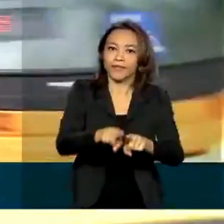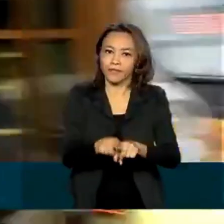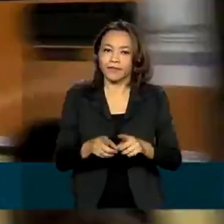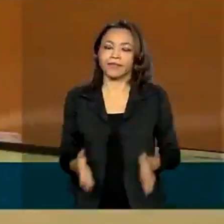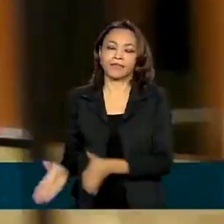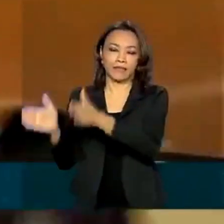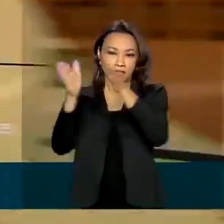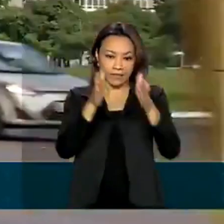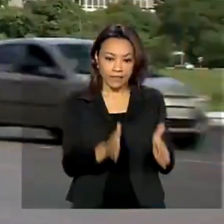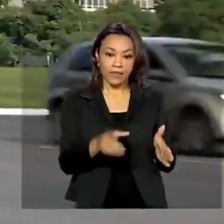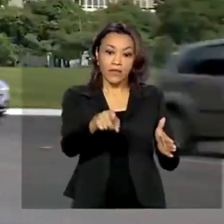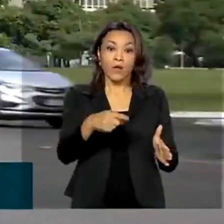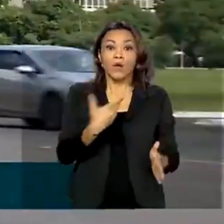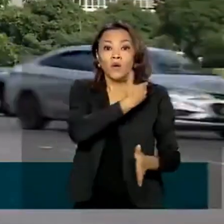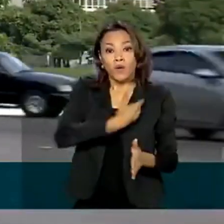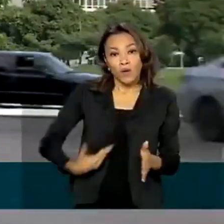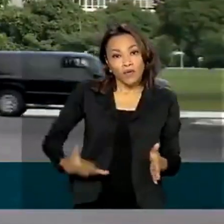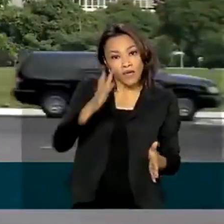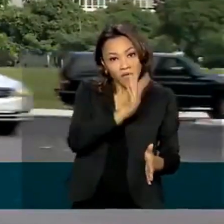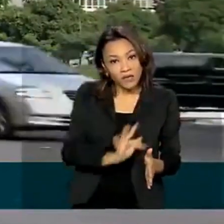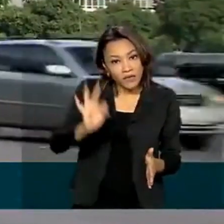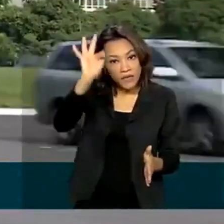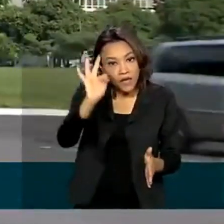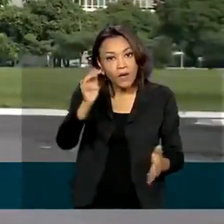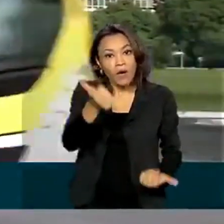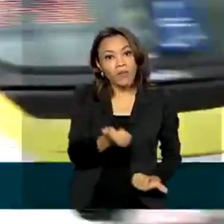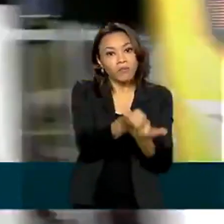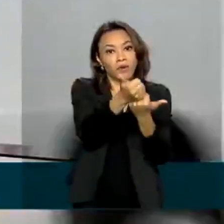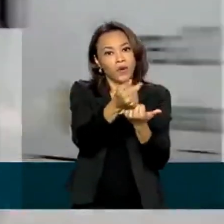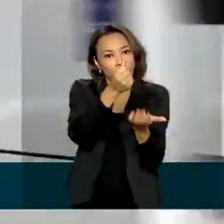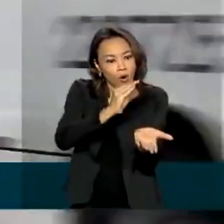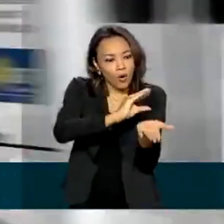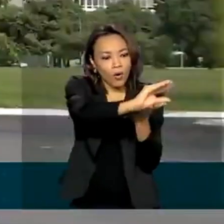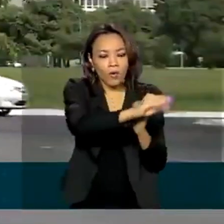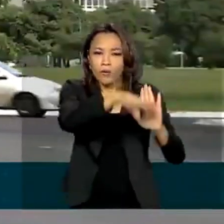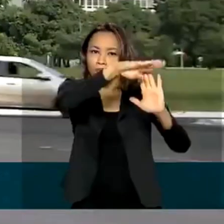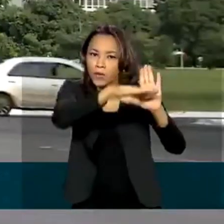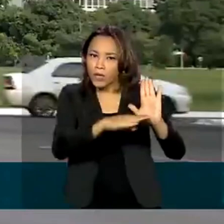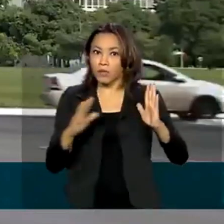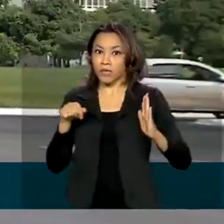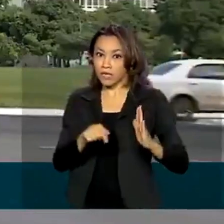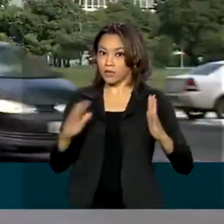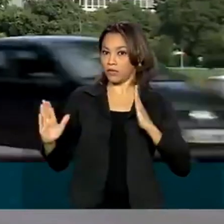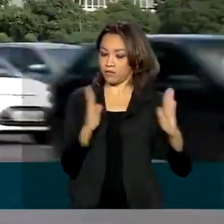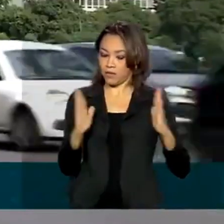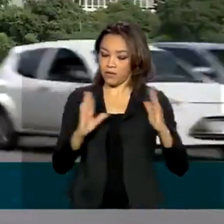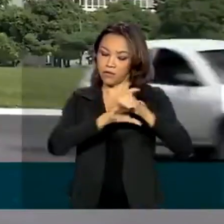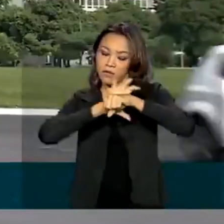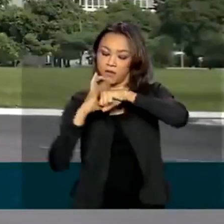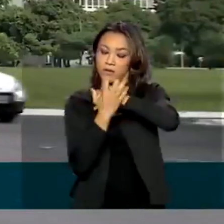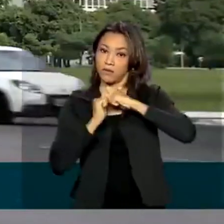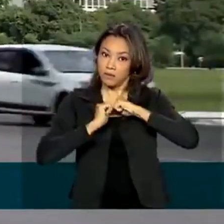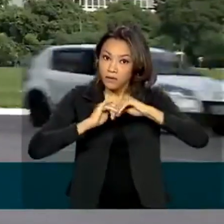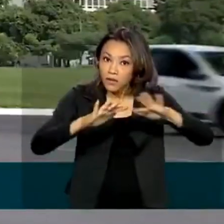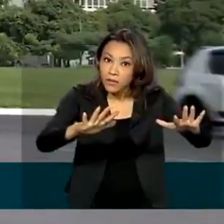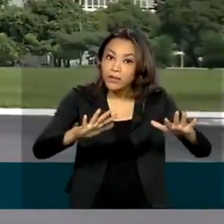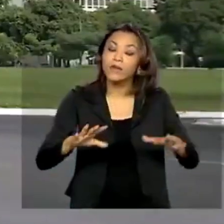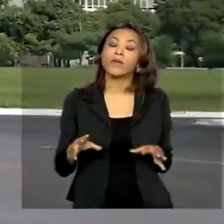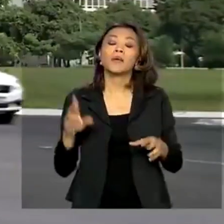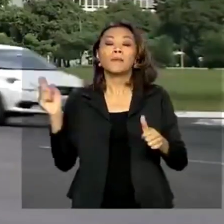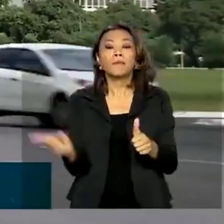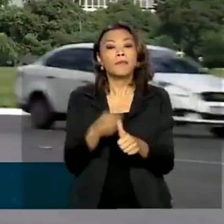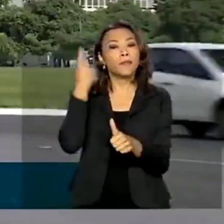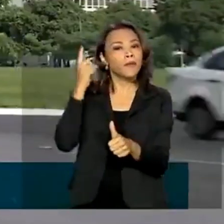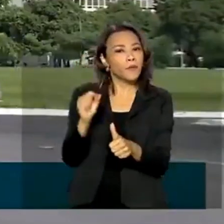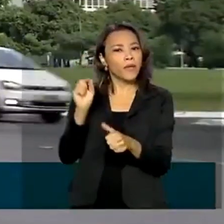governo federal ainda reforçou o orçamento do programa em 2020, durante a pandemia do novo coronavírus. Primeiro com